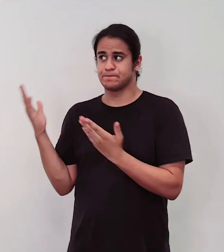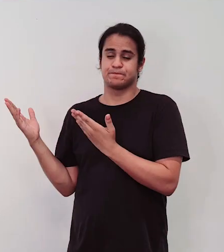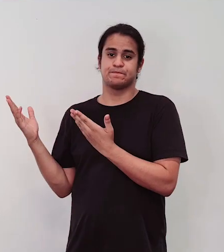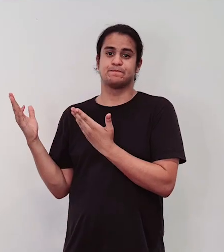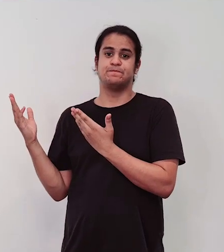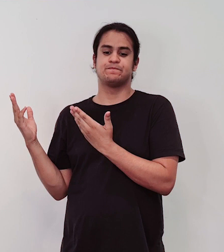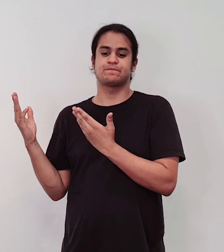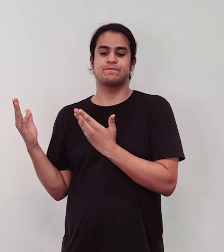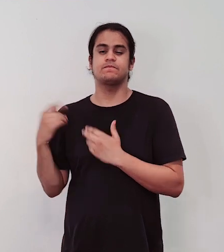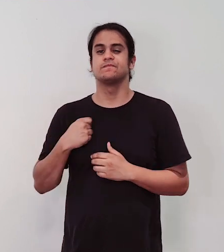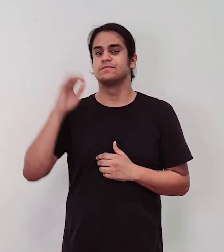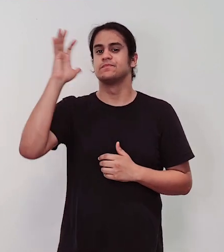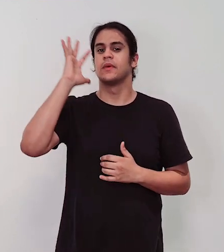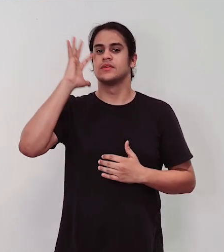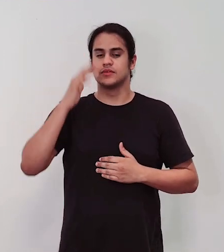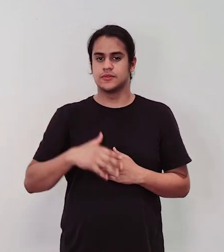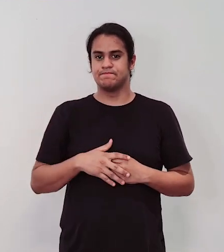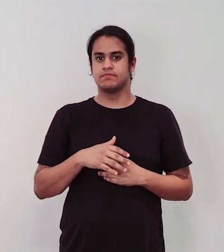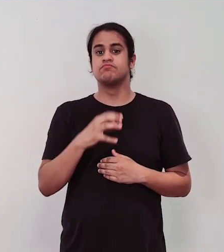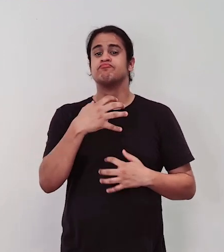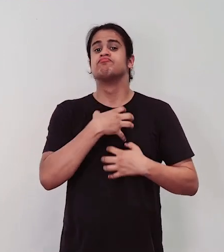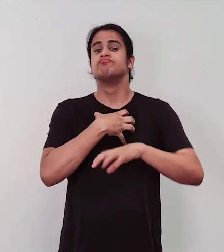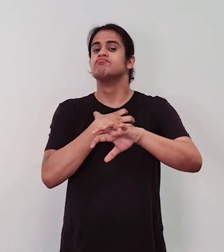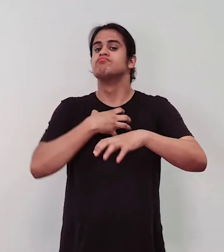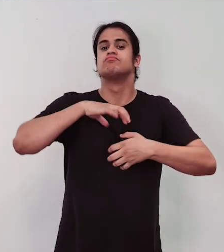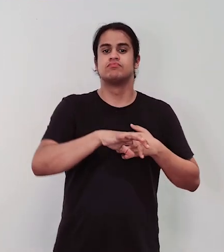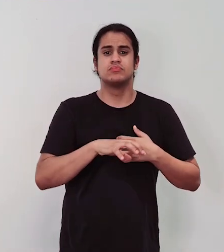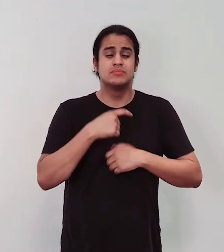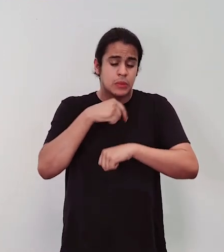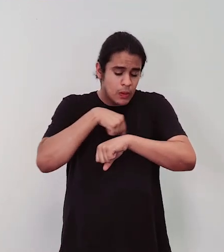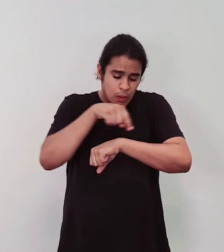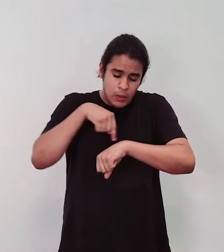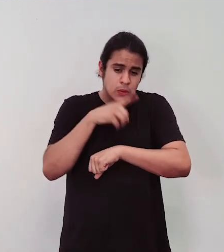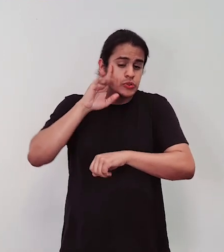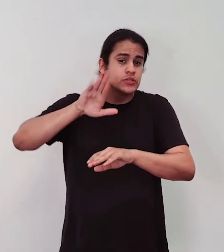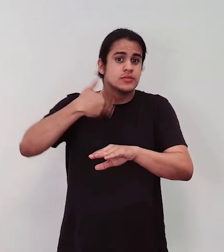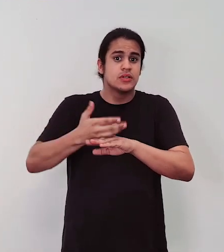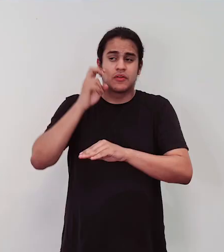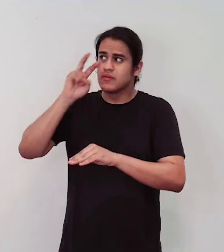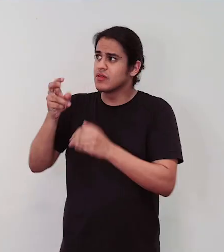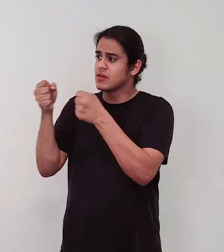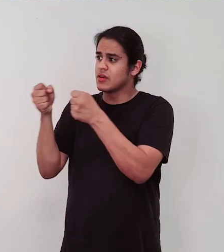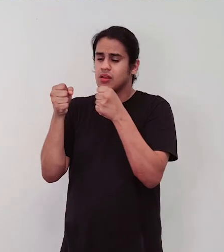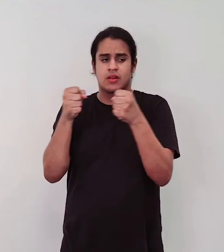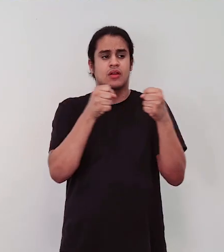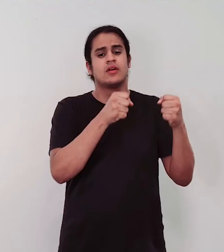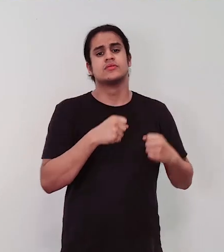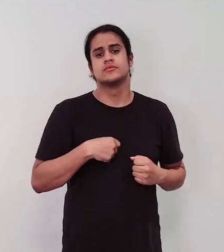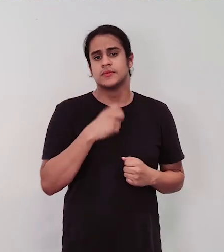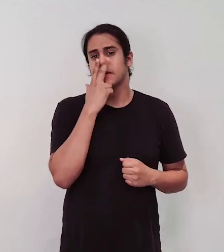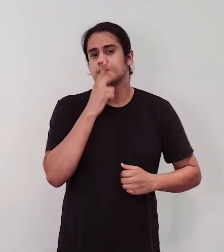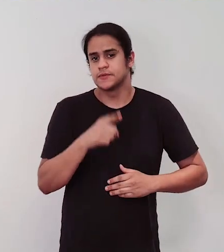gente pensar como você se sente ou se sentiria passando tanto tempo do seu dia dentro de um ambiente com tantas graças. E isso acho que